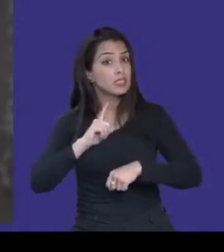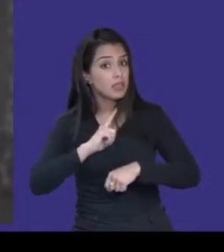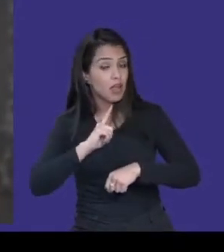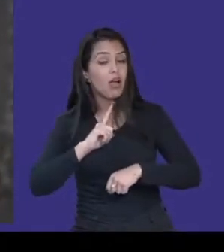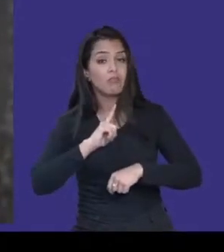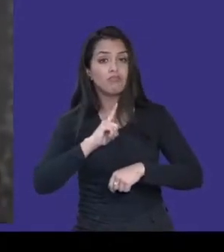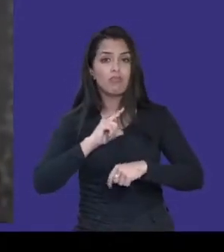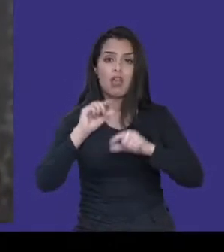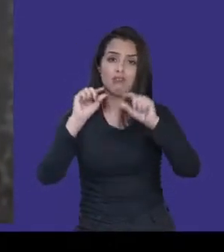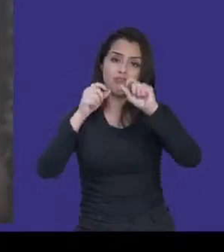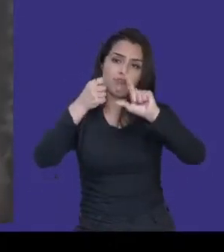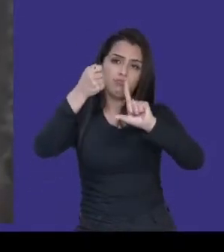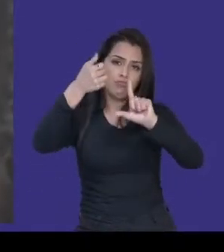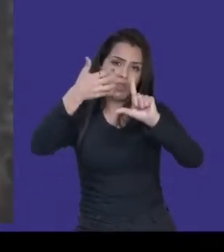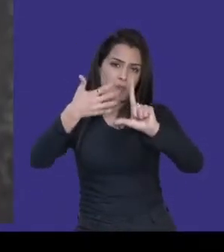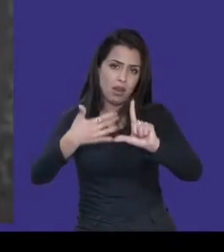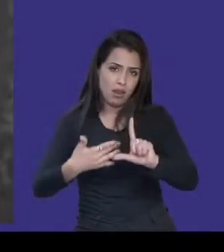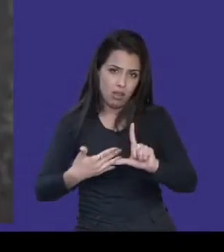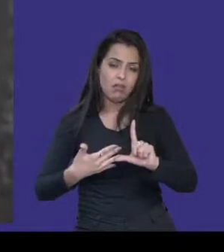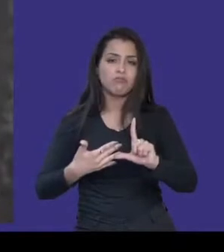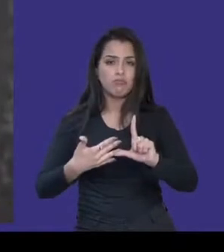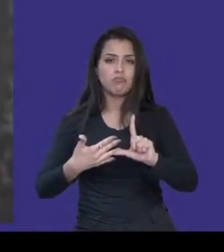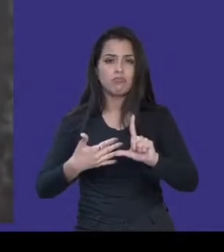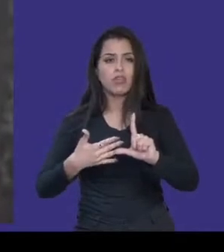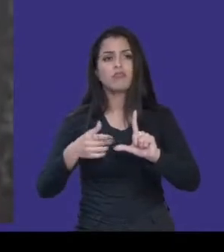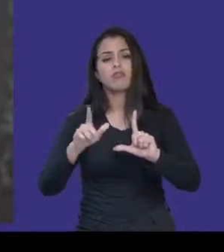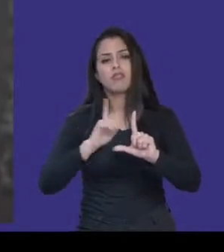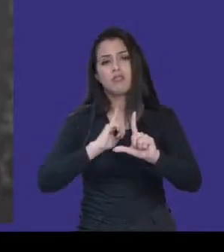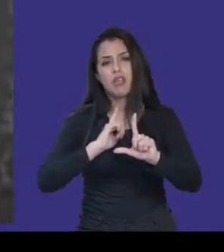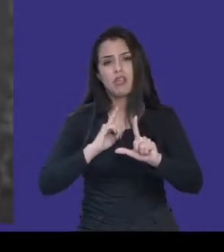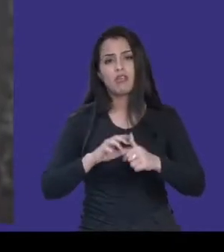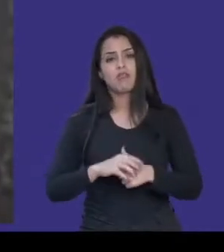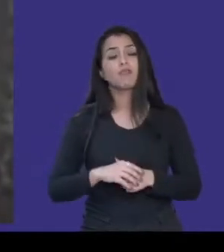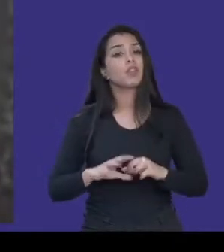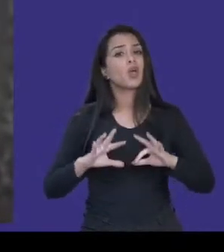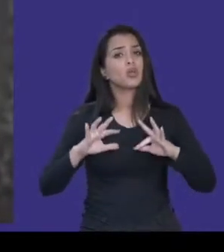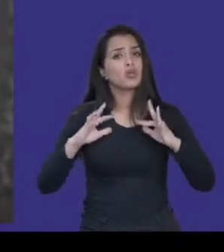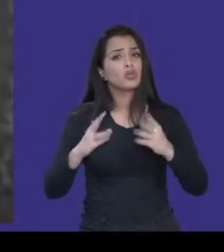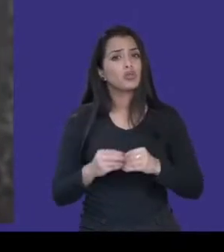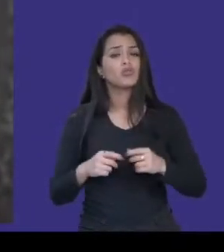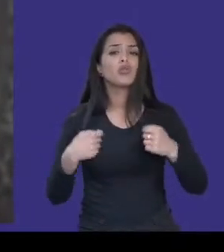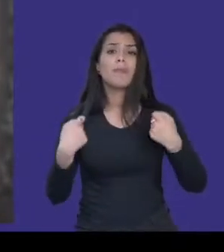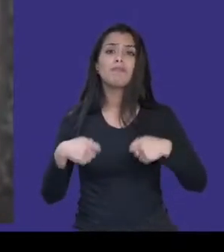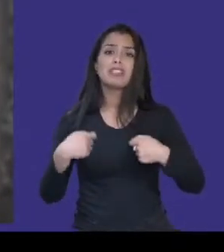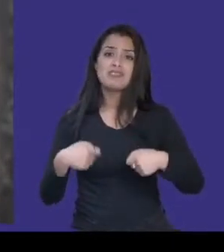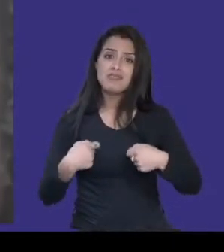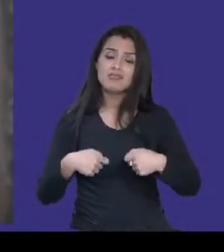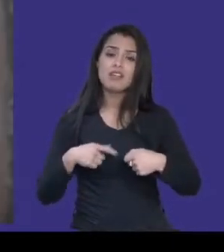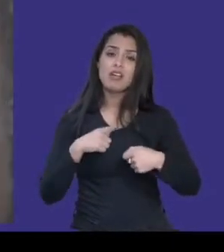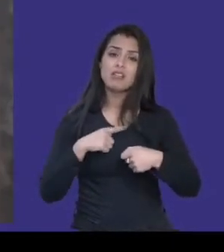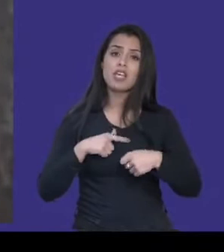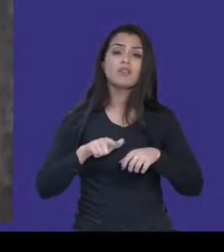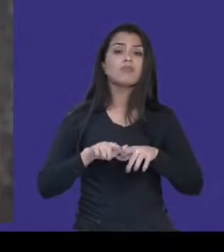A descrição alternativa de texto. Tudo precisa ser navegável e operável por teclado,